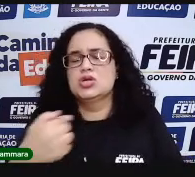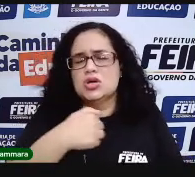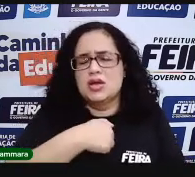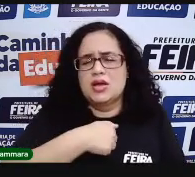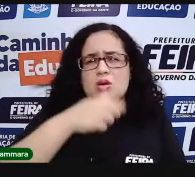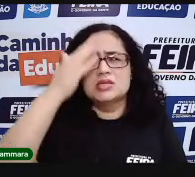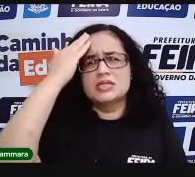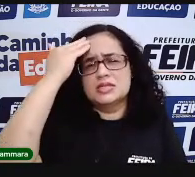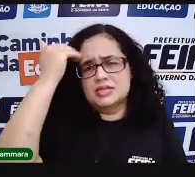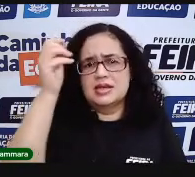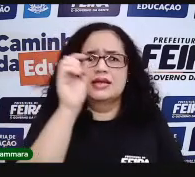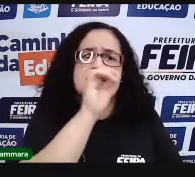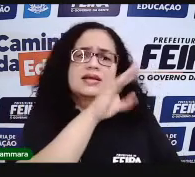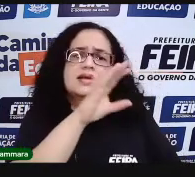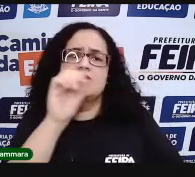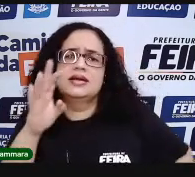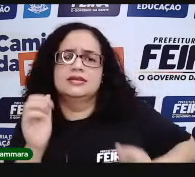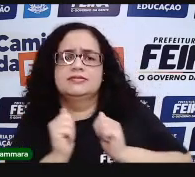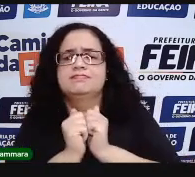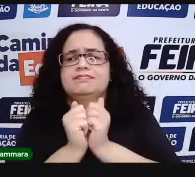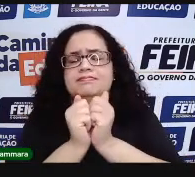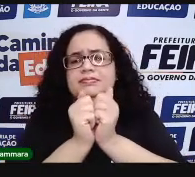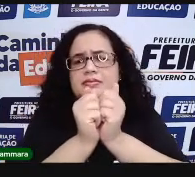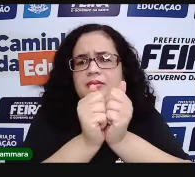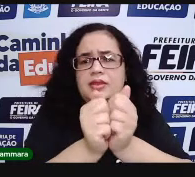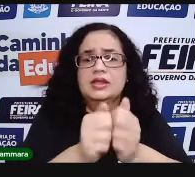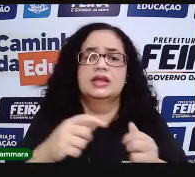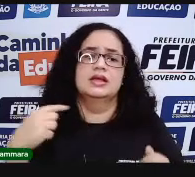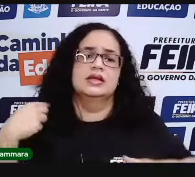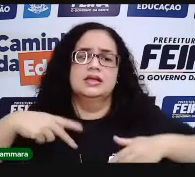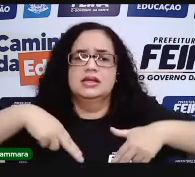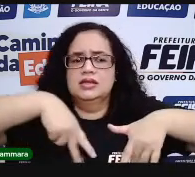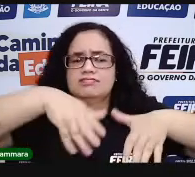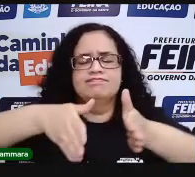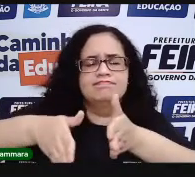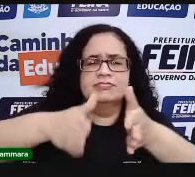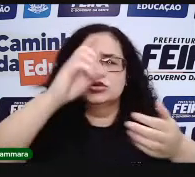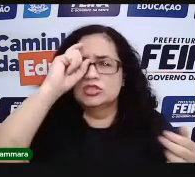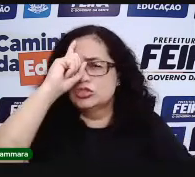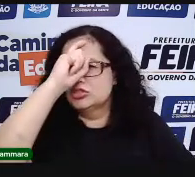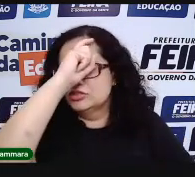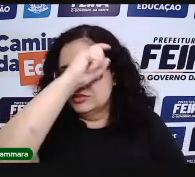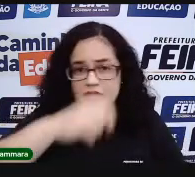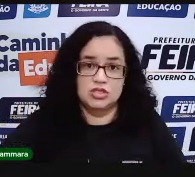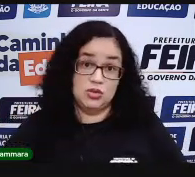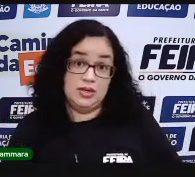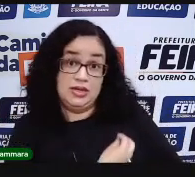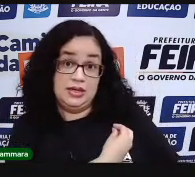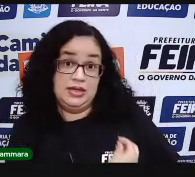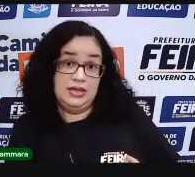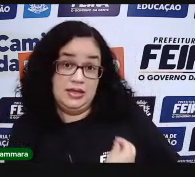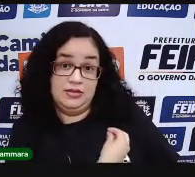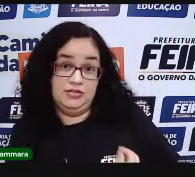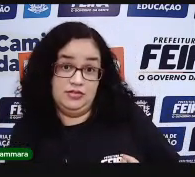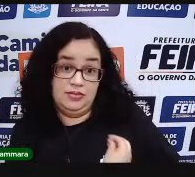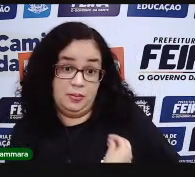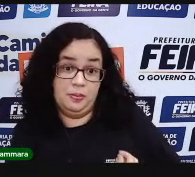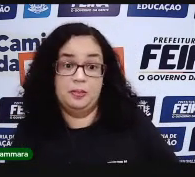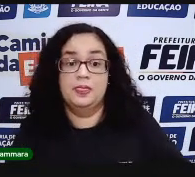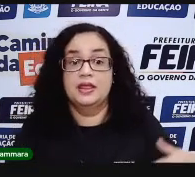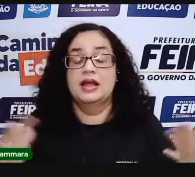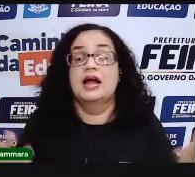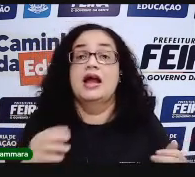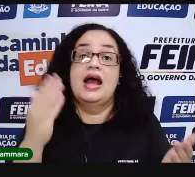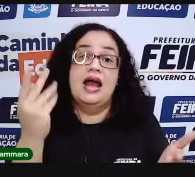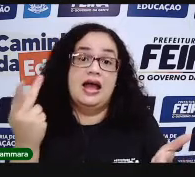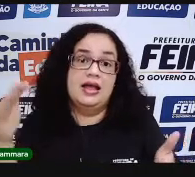Só eu sei cada passo por mim dado. Nessa estrada esboracada que é a vida, passei coisas